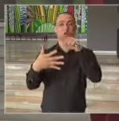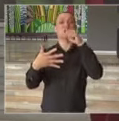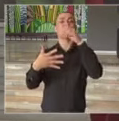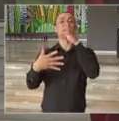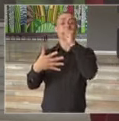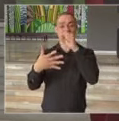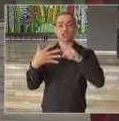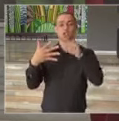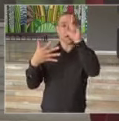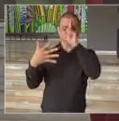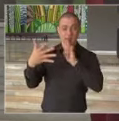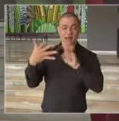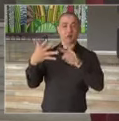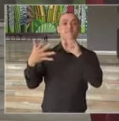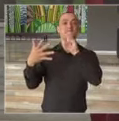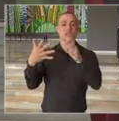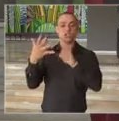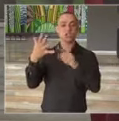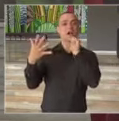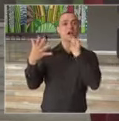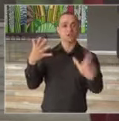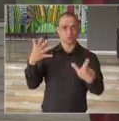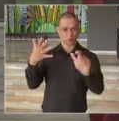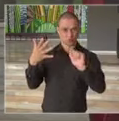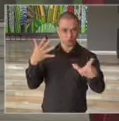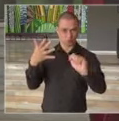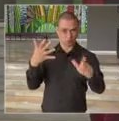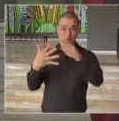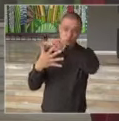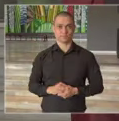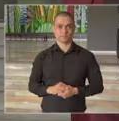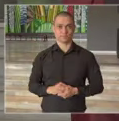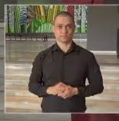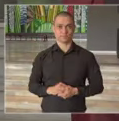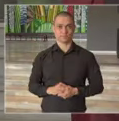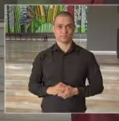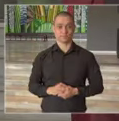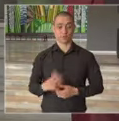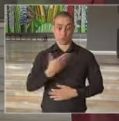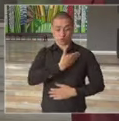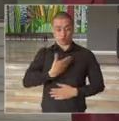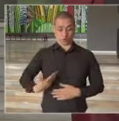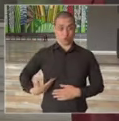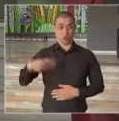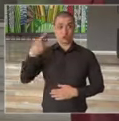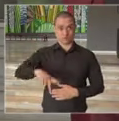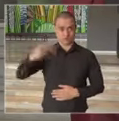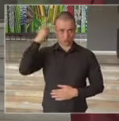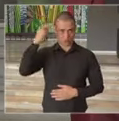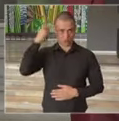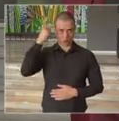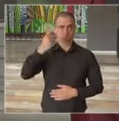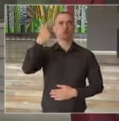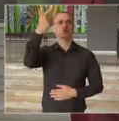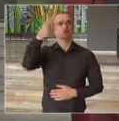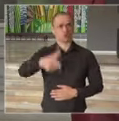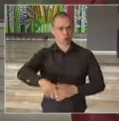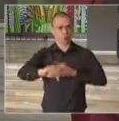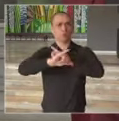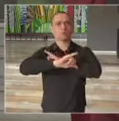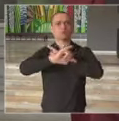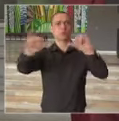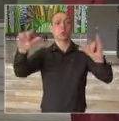amarelo, verde e azul, que constam do Plano São Paulo. O governo do Estado de São Paulo volta a repetir